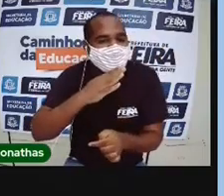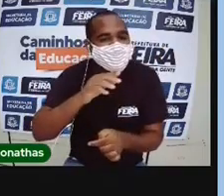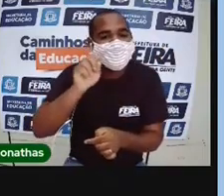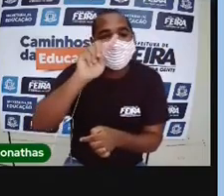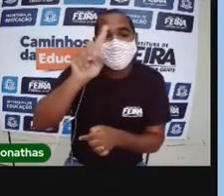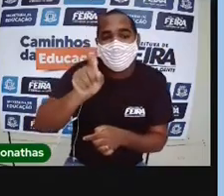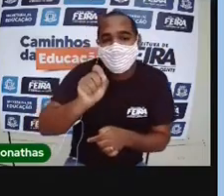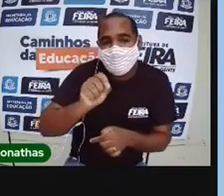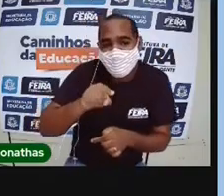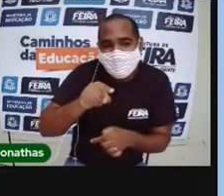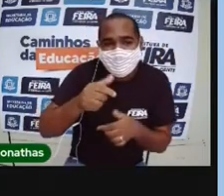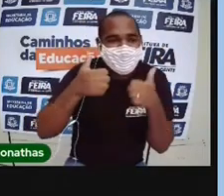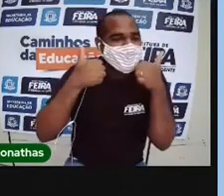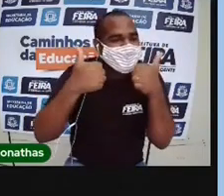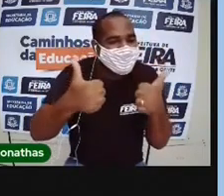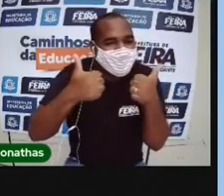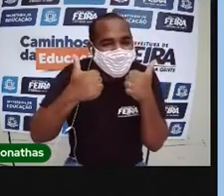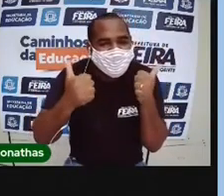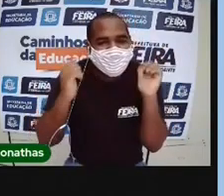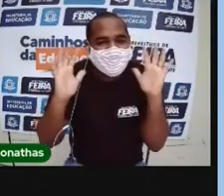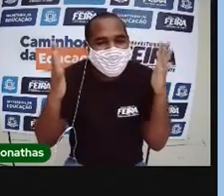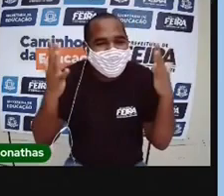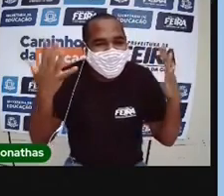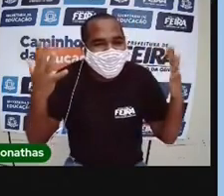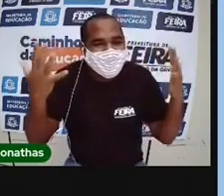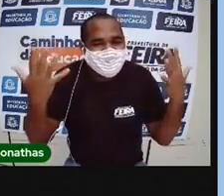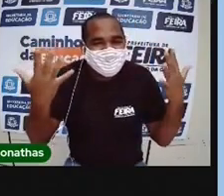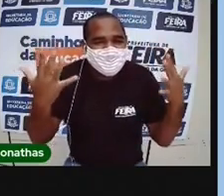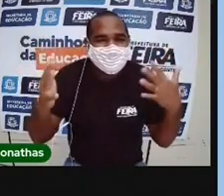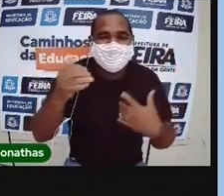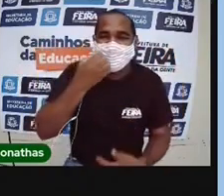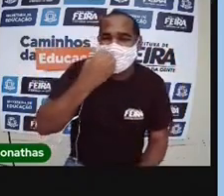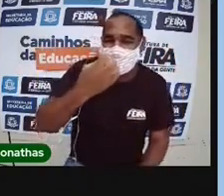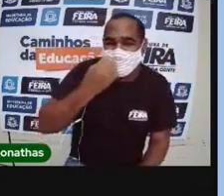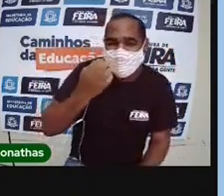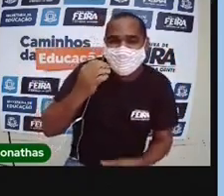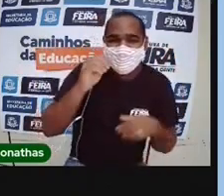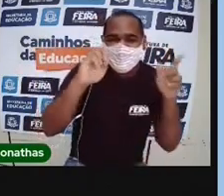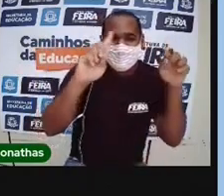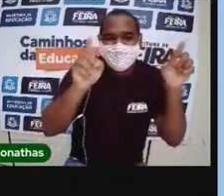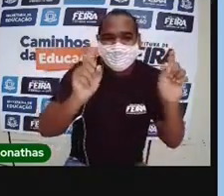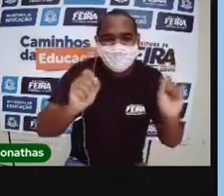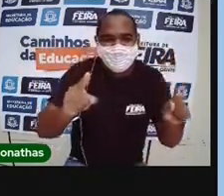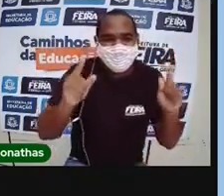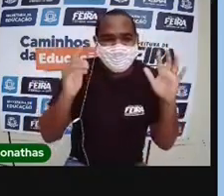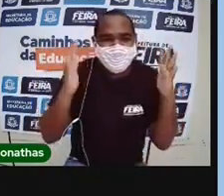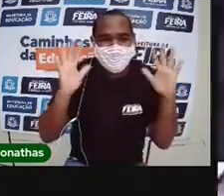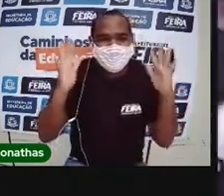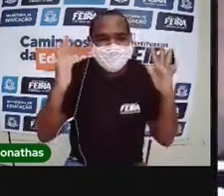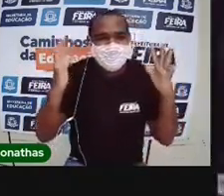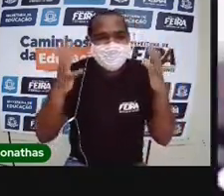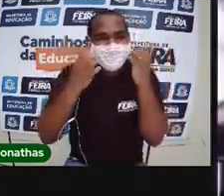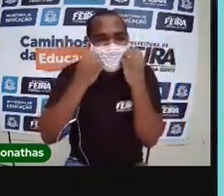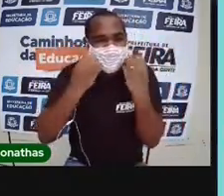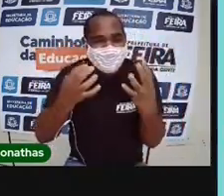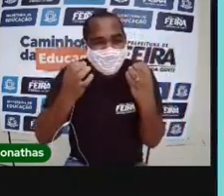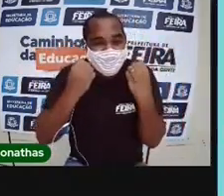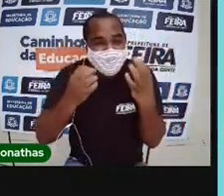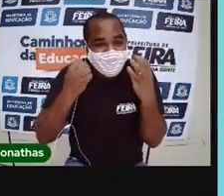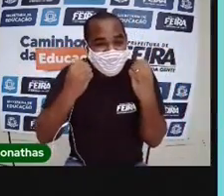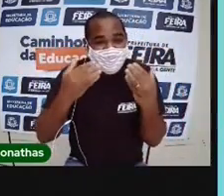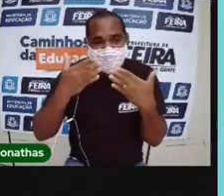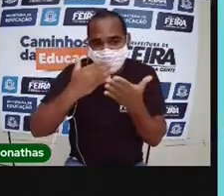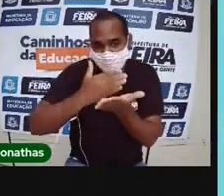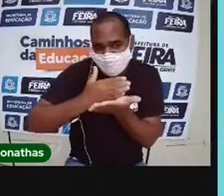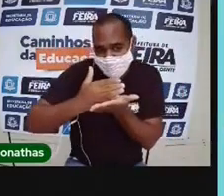Muito bem, interrogação. É isso aí. Muito bem. Então, vamos continuar a